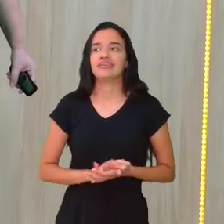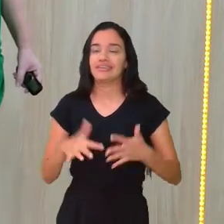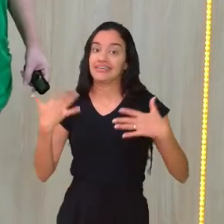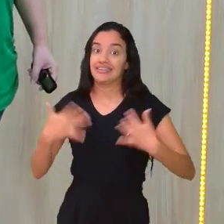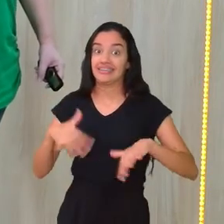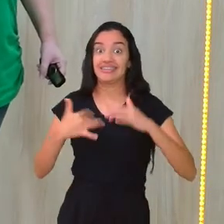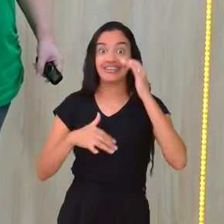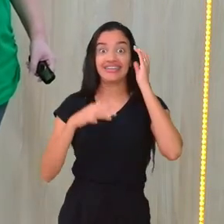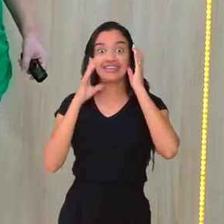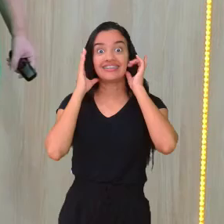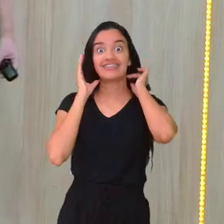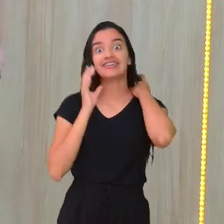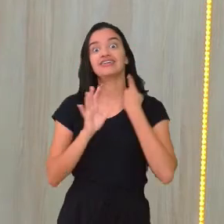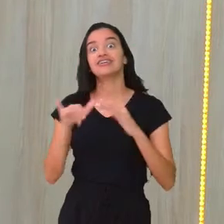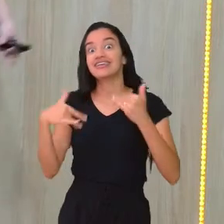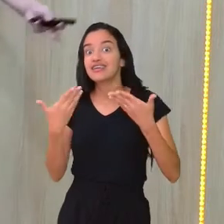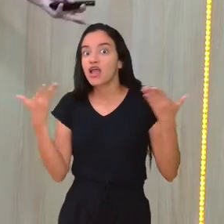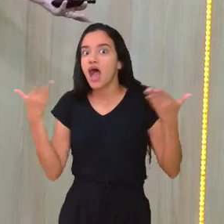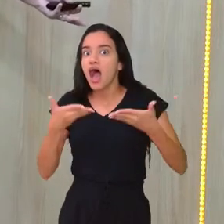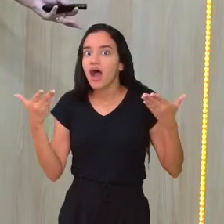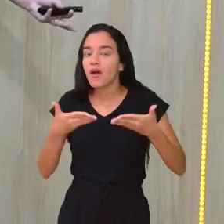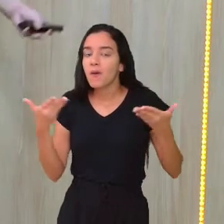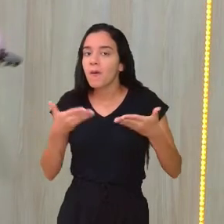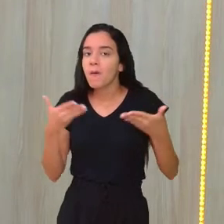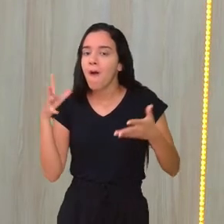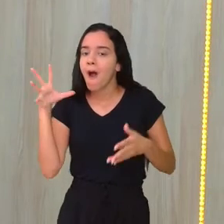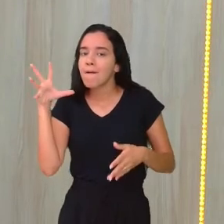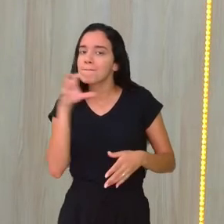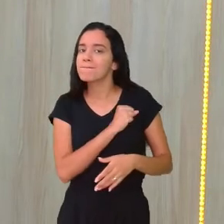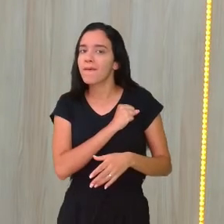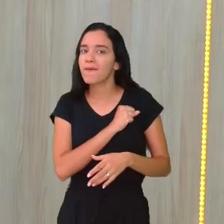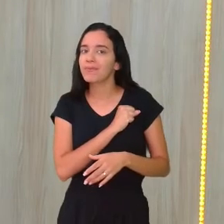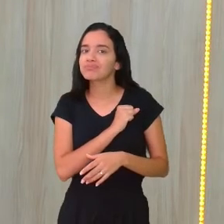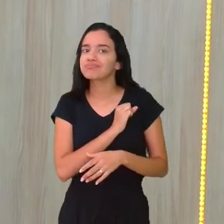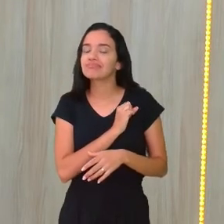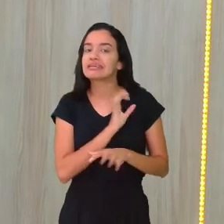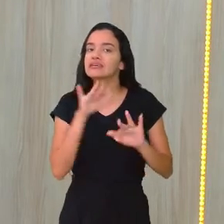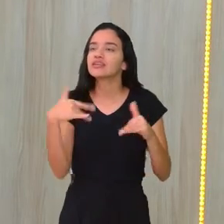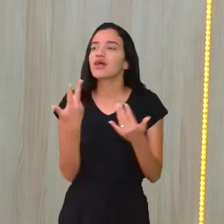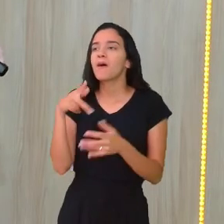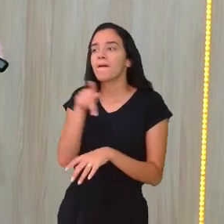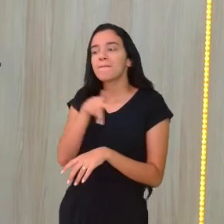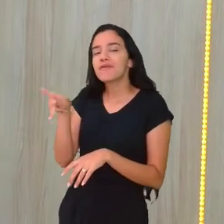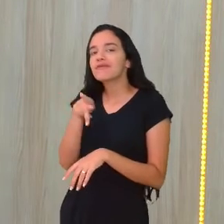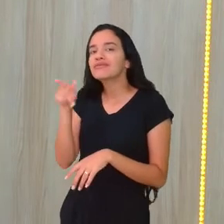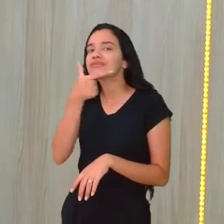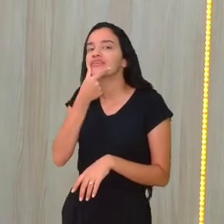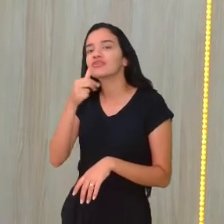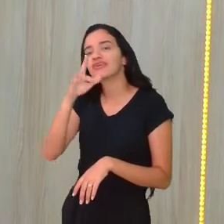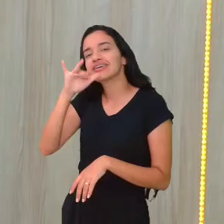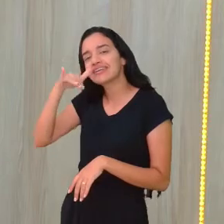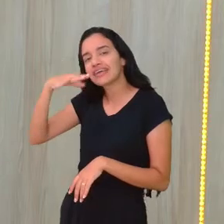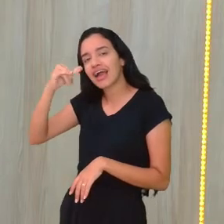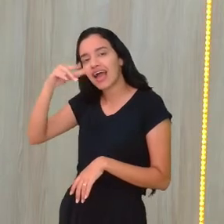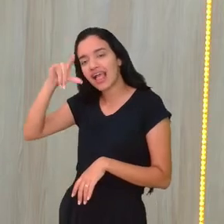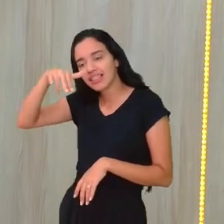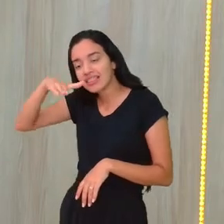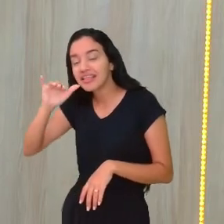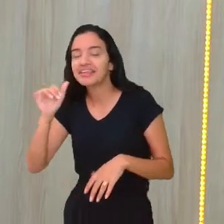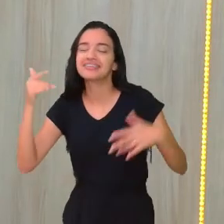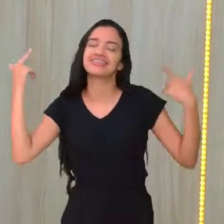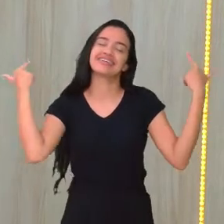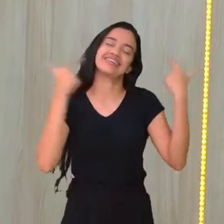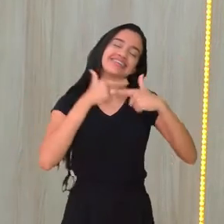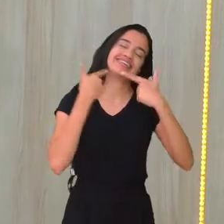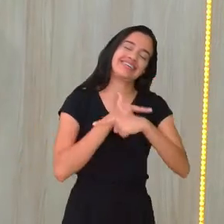Eita! E agora? A Jamor. Olha, o professor Ricardinho, que hoje não está aqui, ele já riu